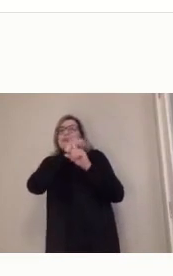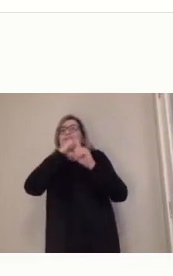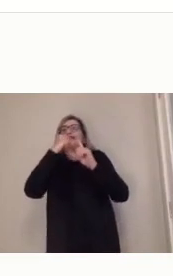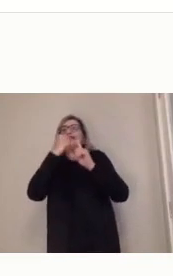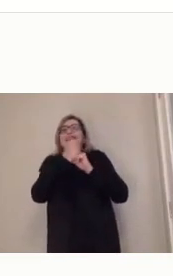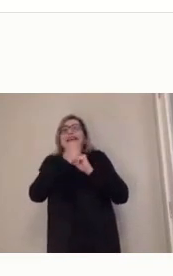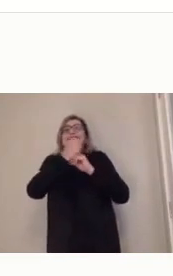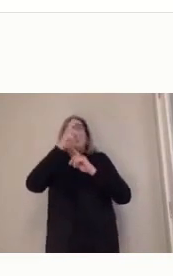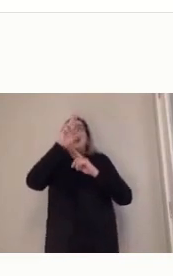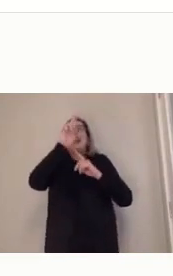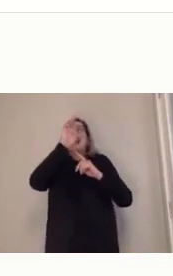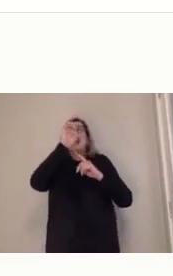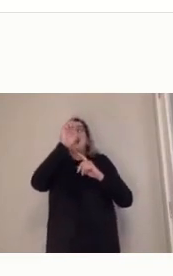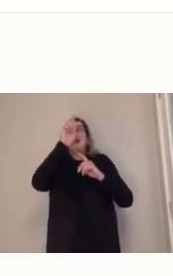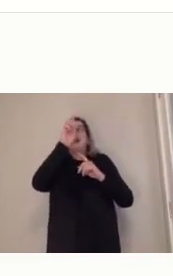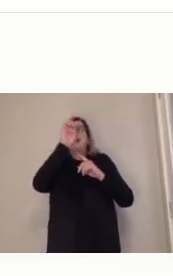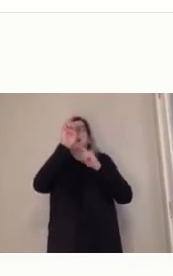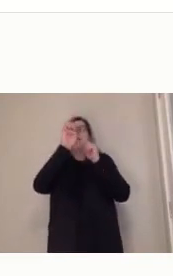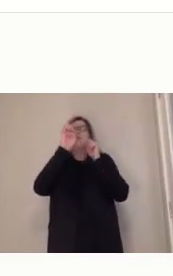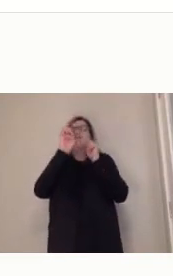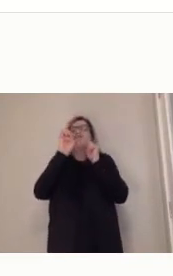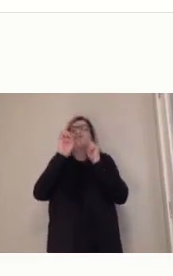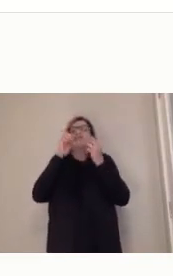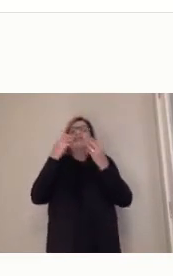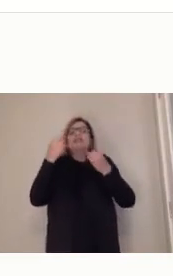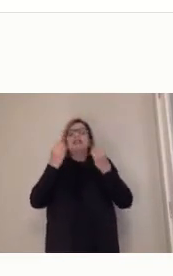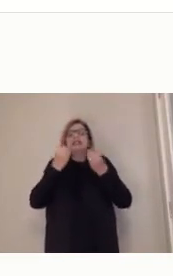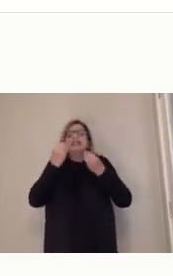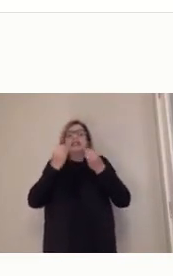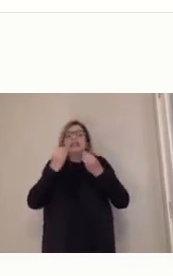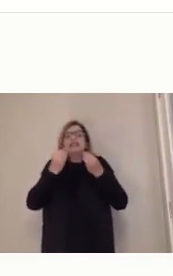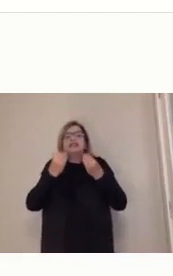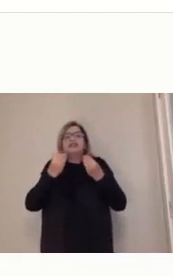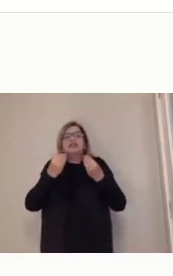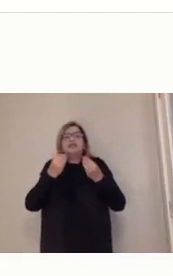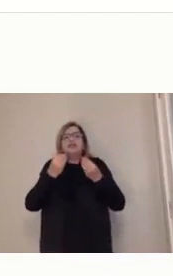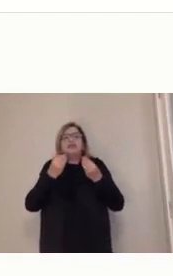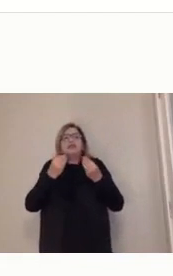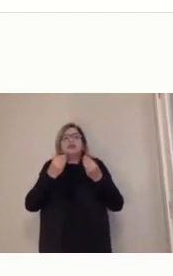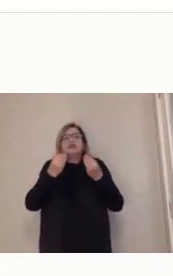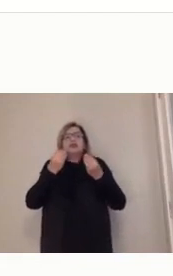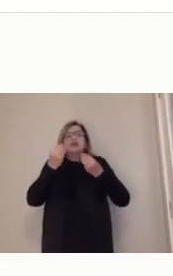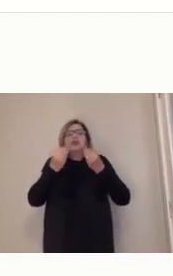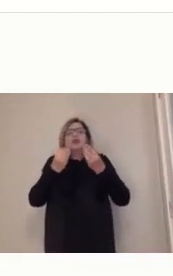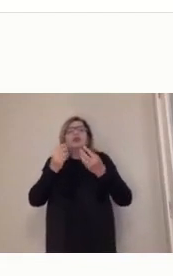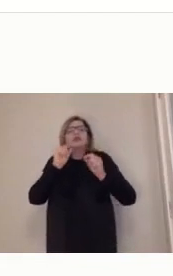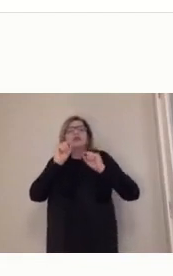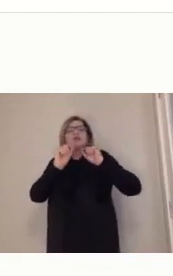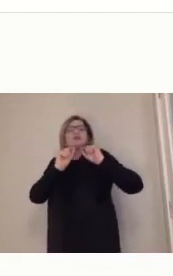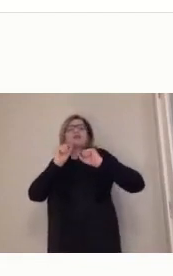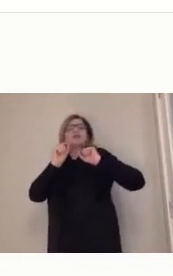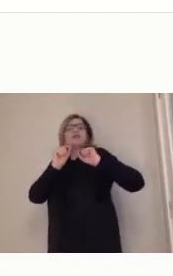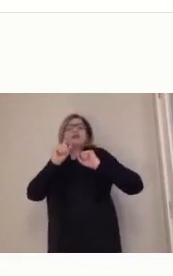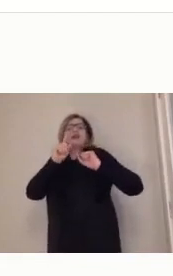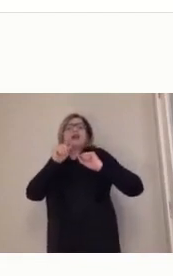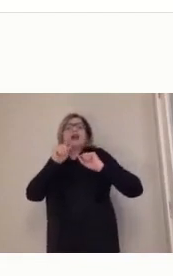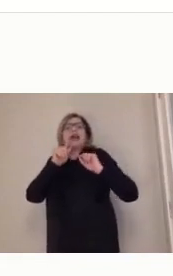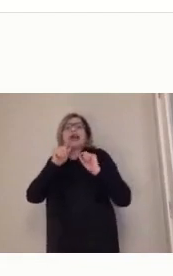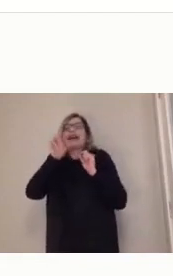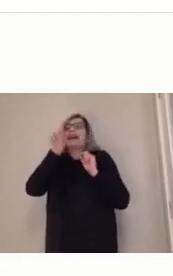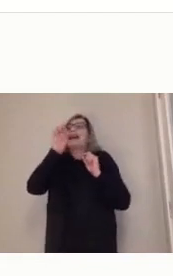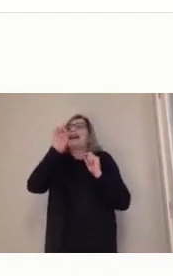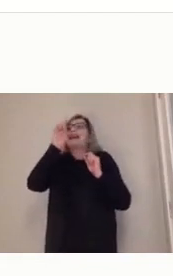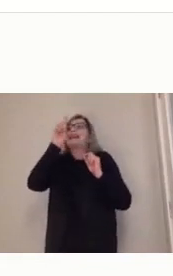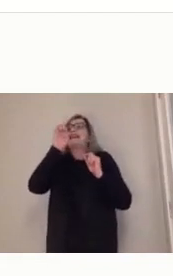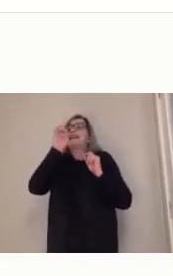a gente vive em sociedade em rede, né, o que são redes, o que vocês entendem?